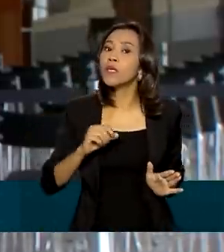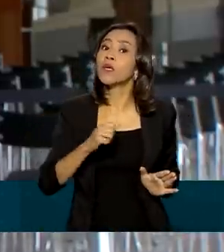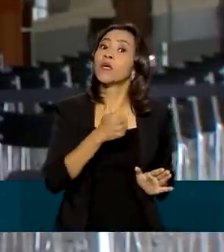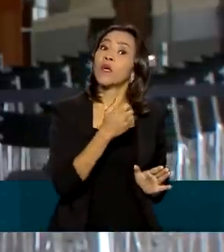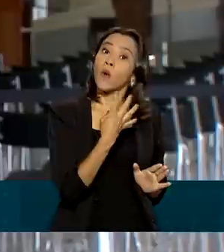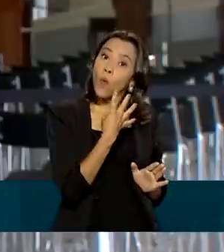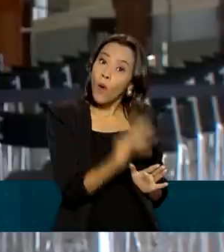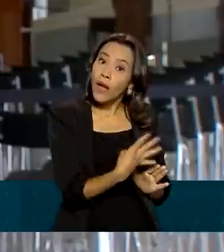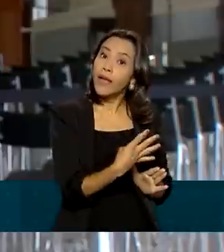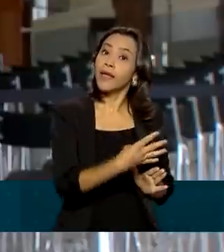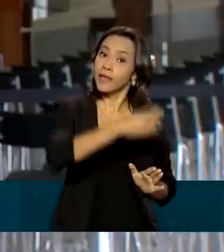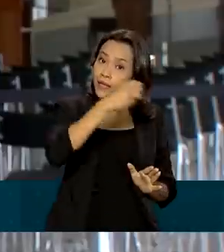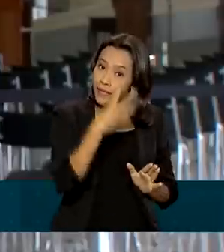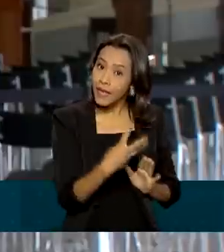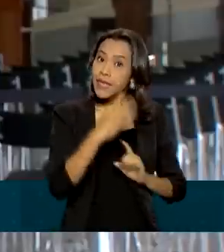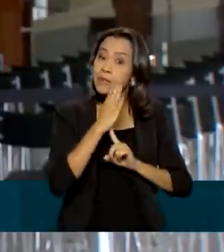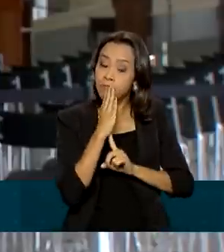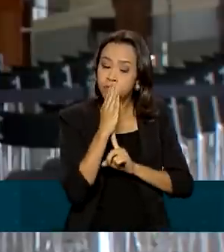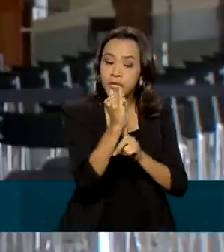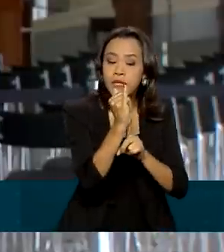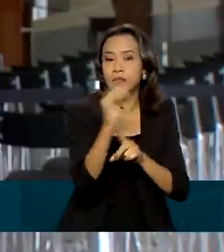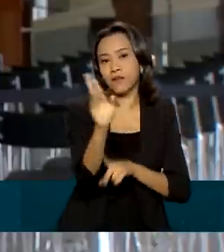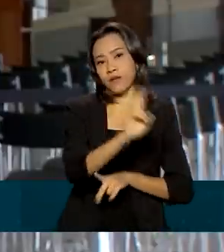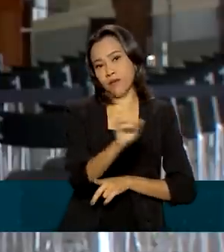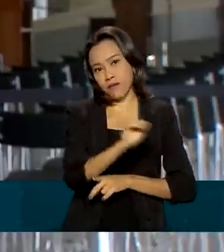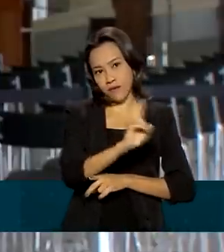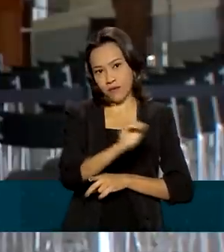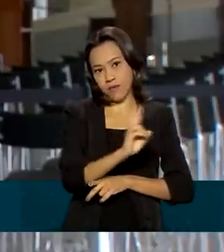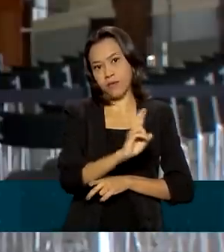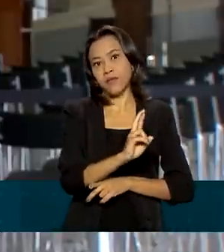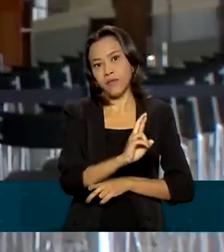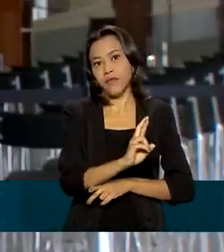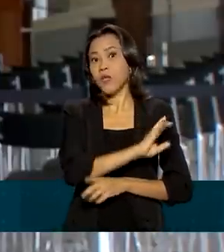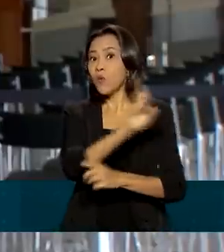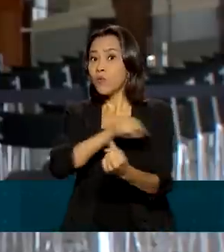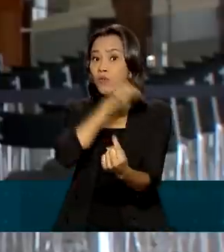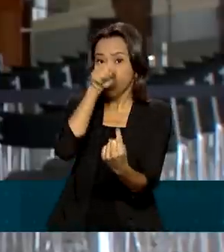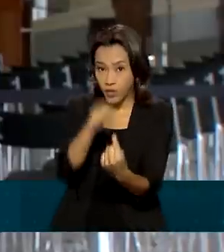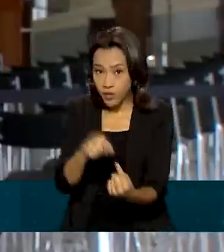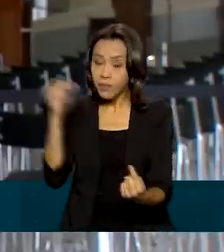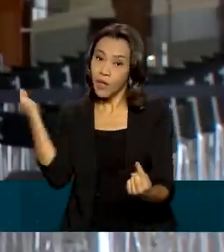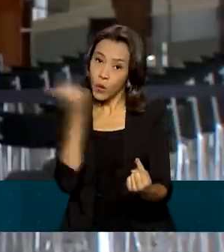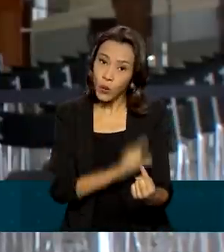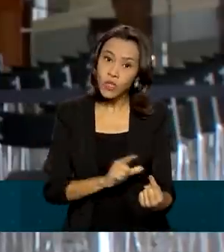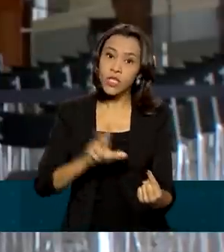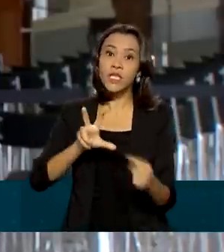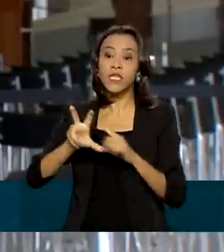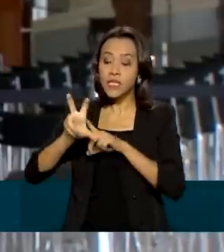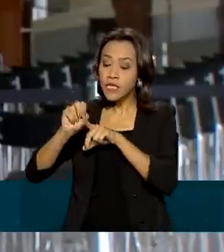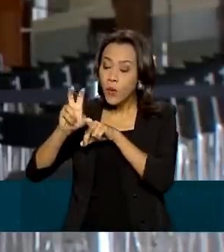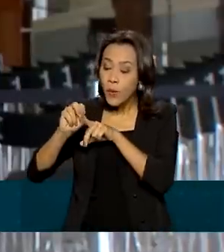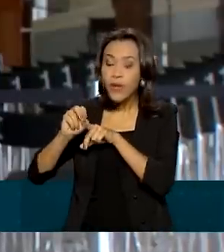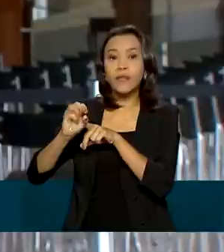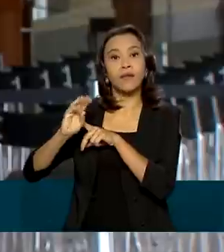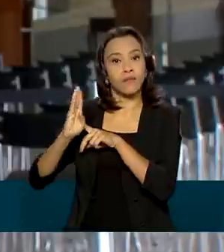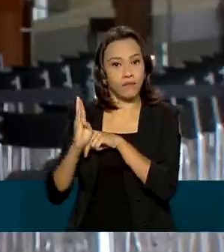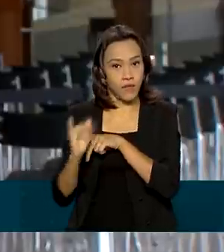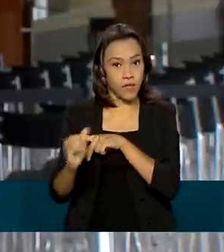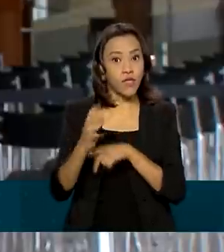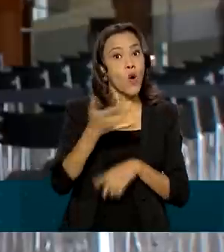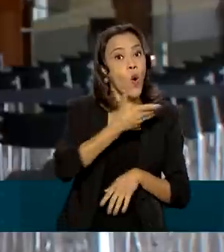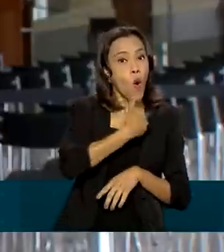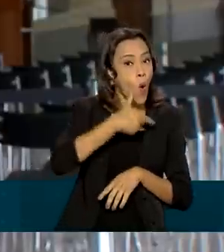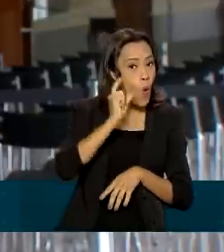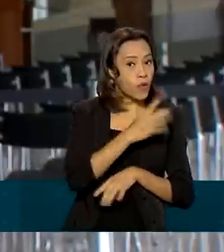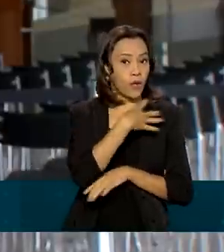43 bilhões de reais. E a ideia inicial é que atingisse 50 bilhões. Só ontem, 43.